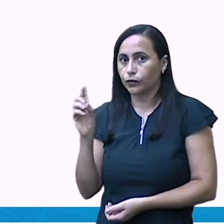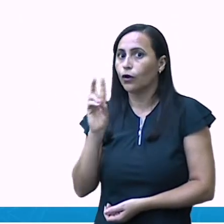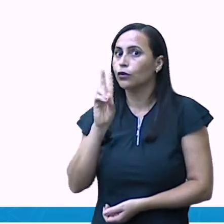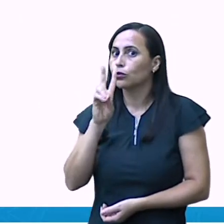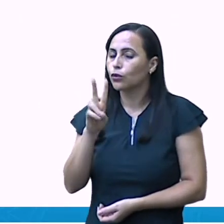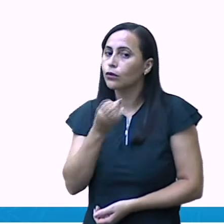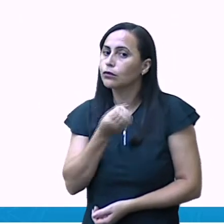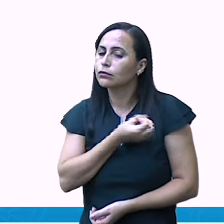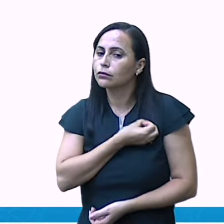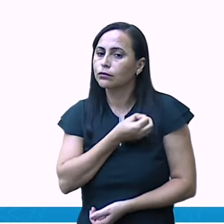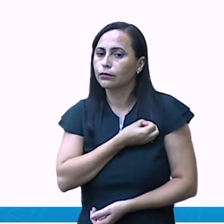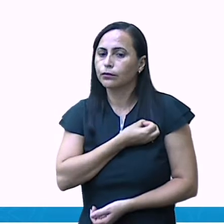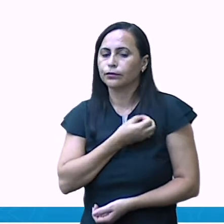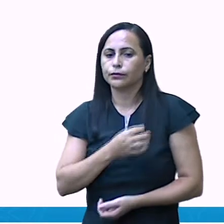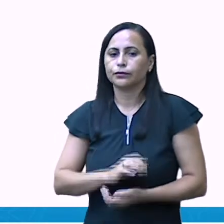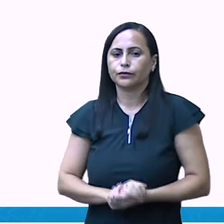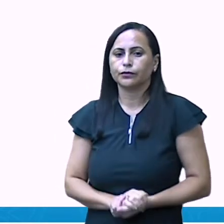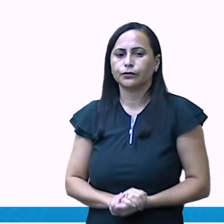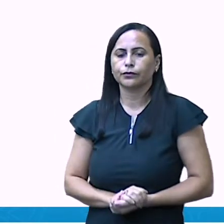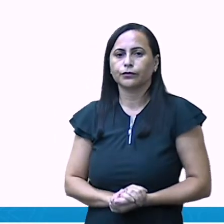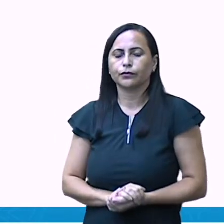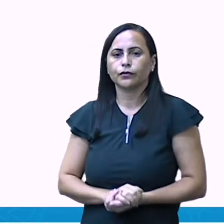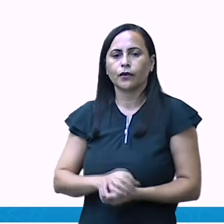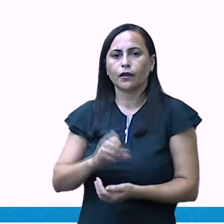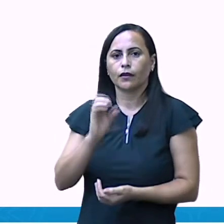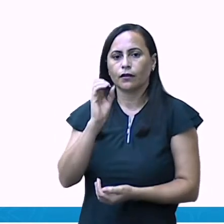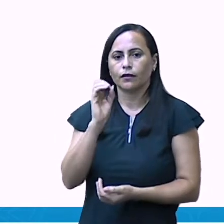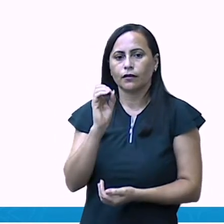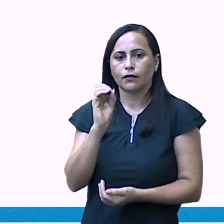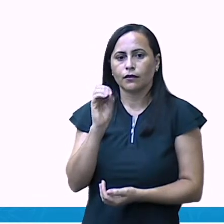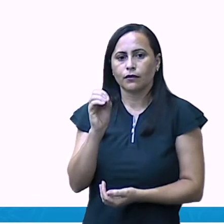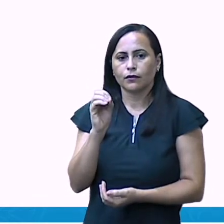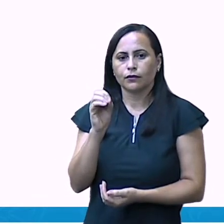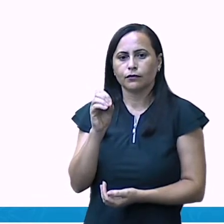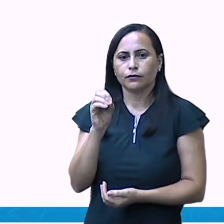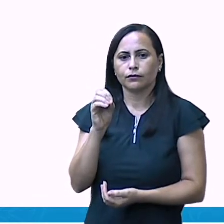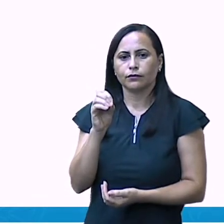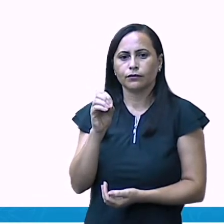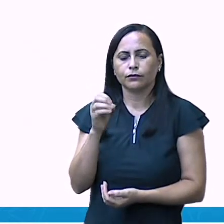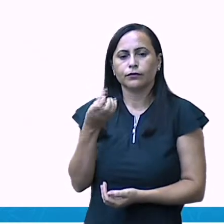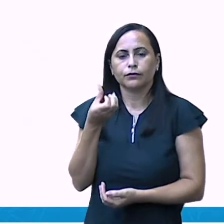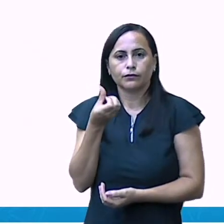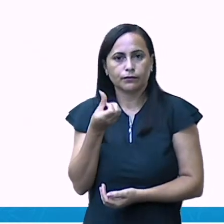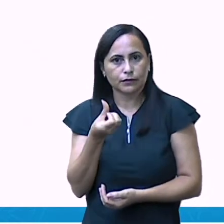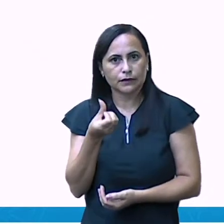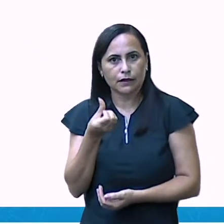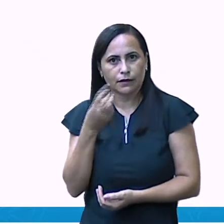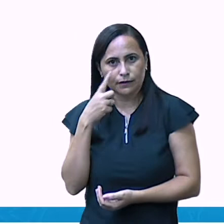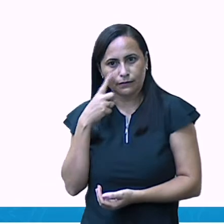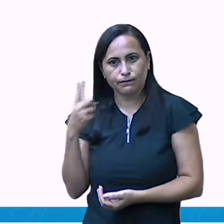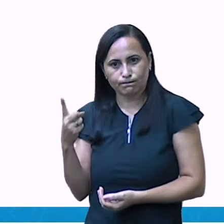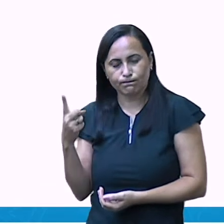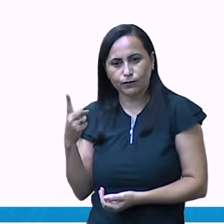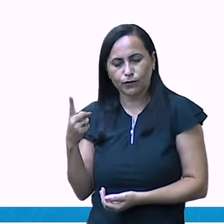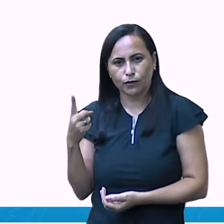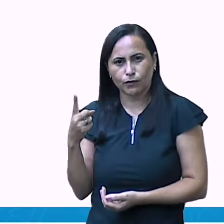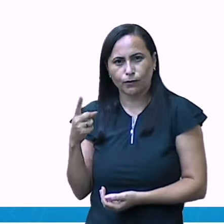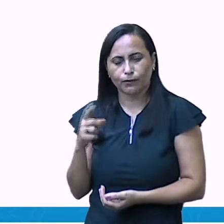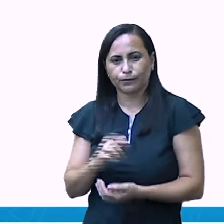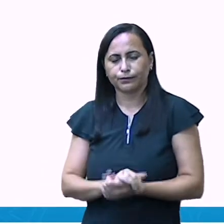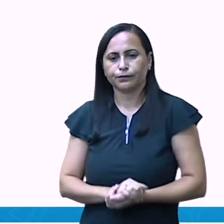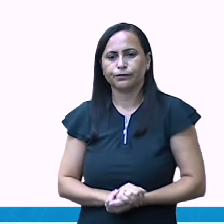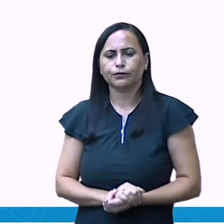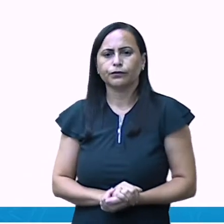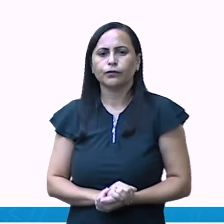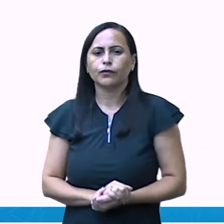pelo número zero e pelo número seis. Pelo algarismo zero e algarismo seis. Então, todos os números, eu formo a partir dos